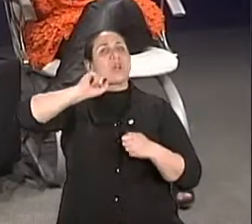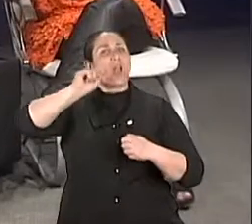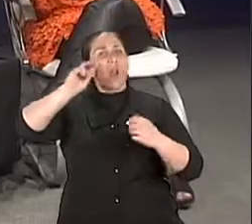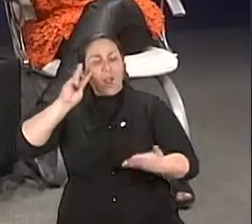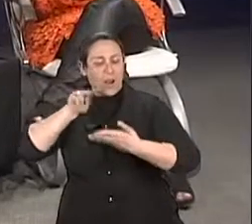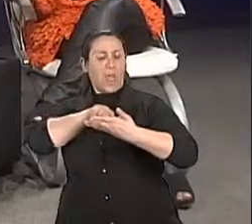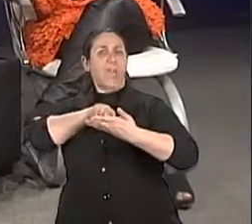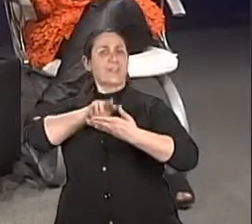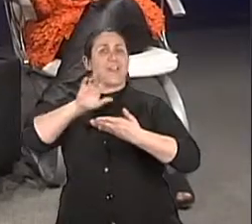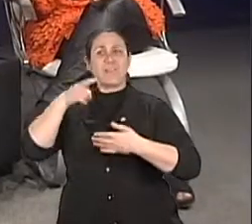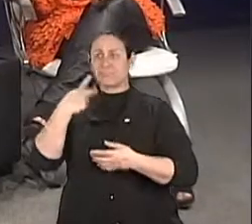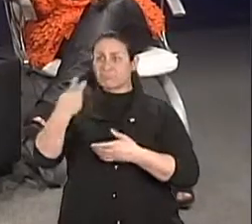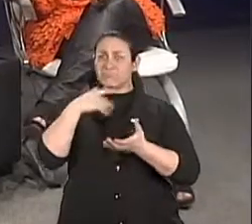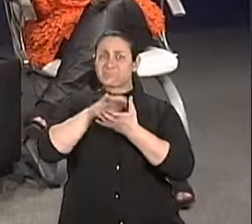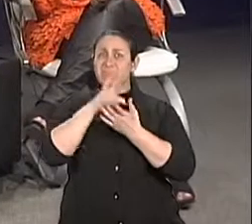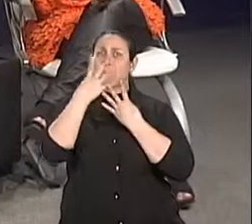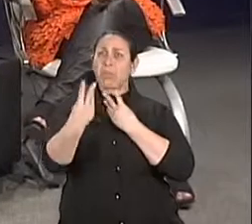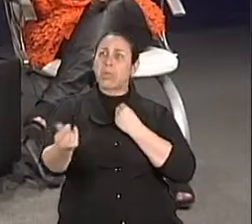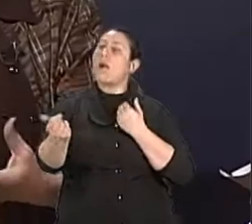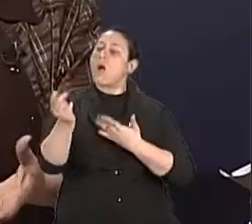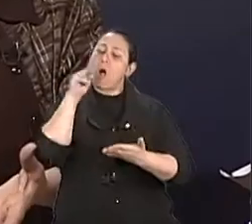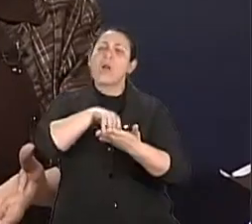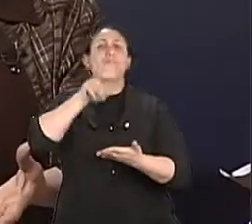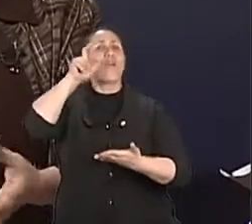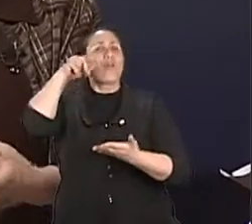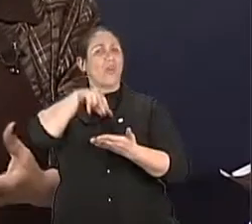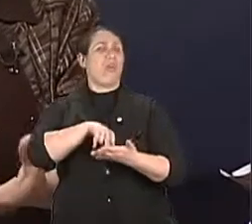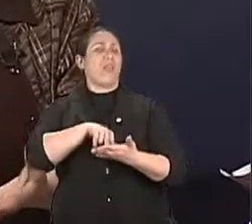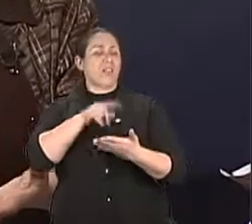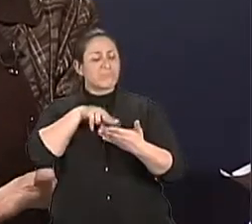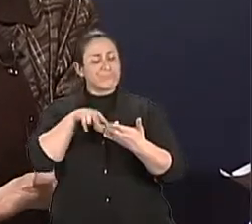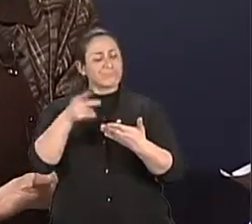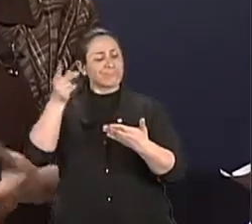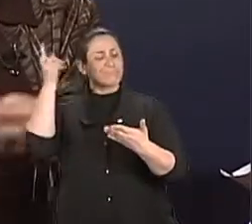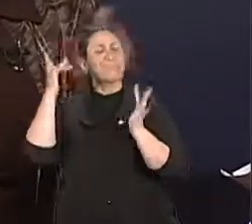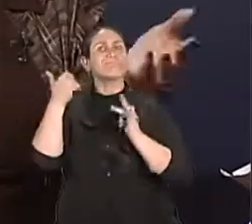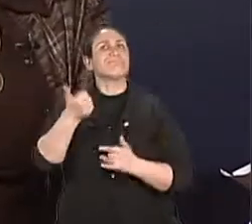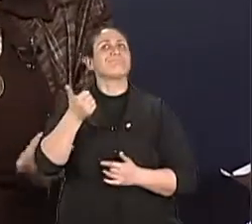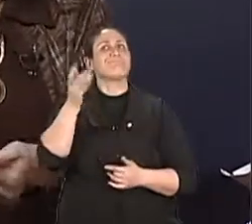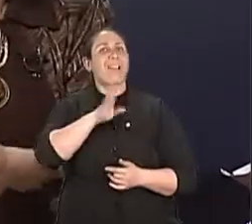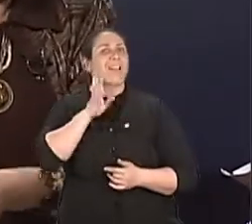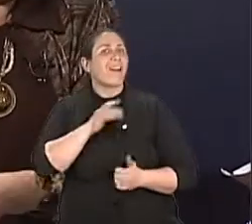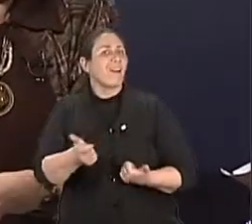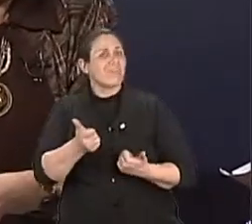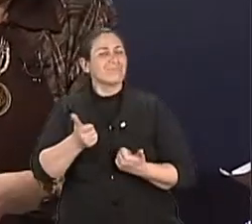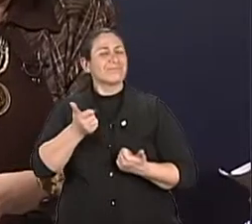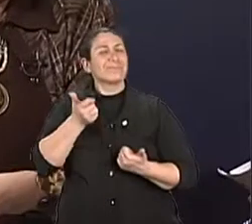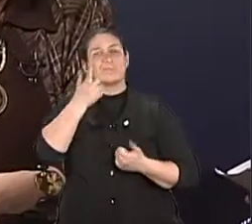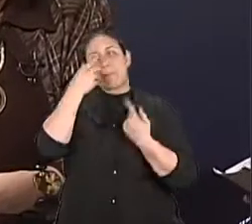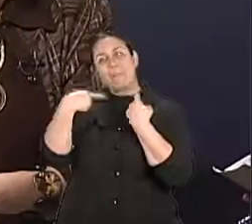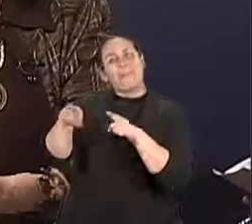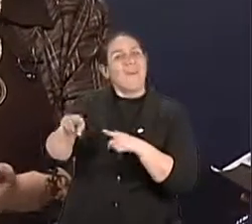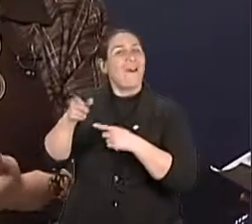É, é legal, é legal. Começa em namorar de novo. Tem tanta coisa pra fazer. Quer fase melhor pra tu